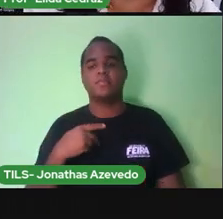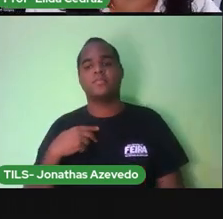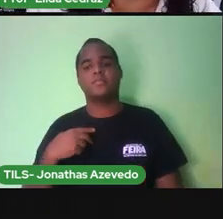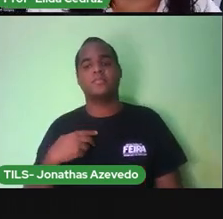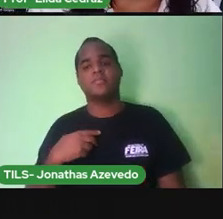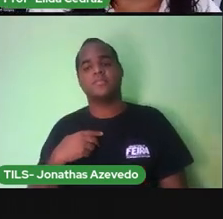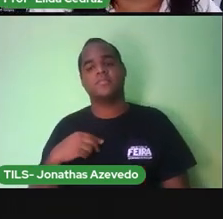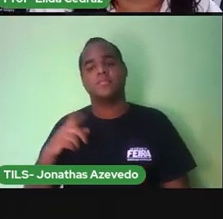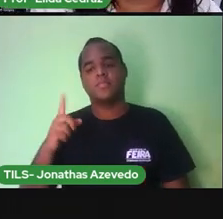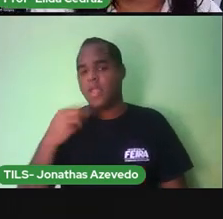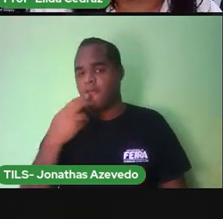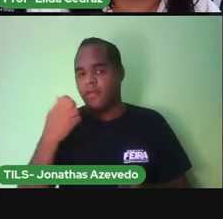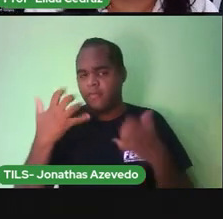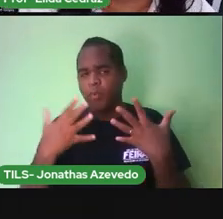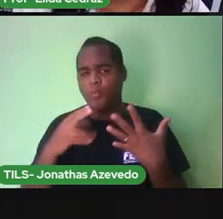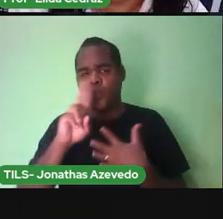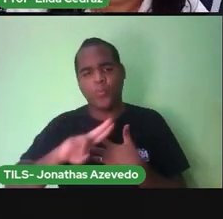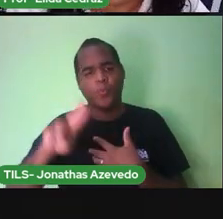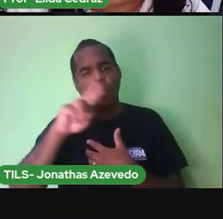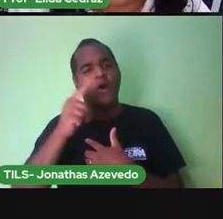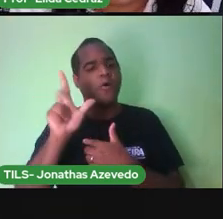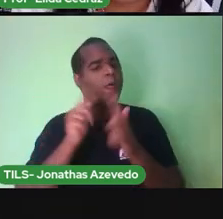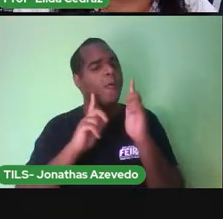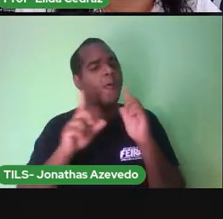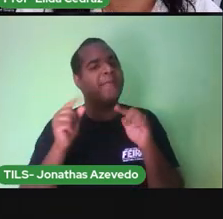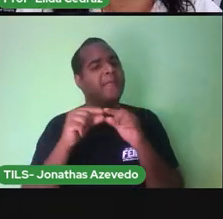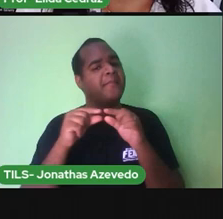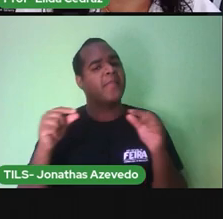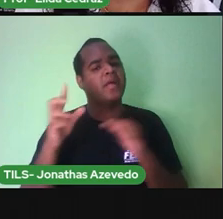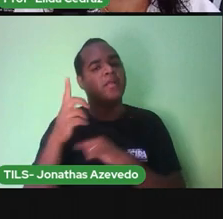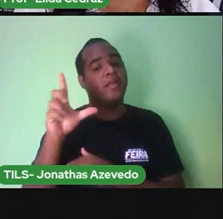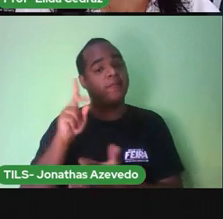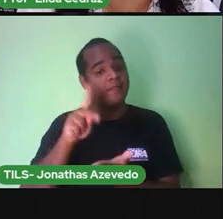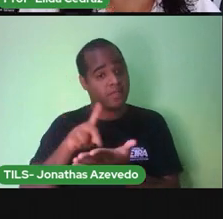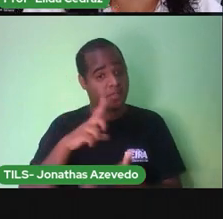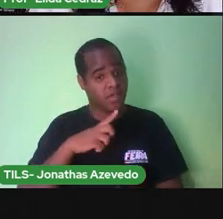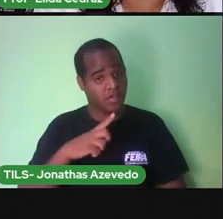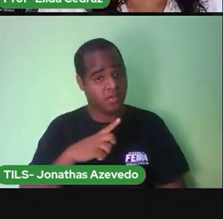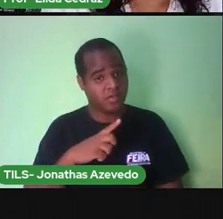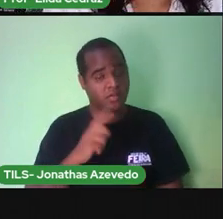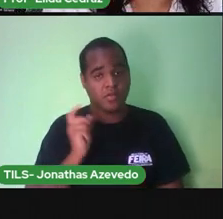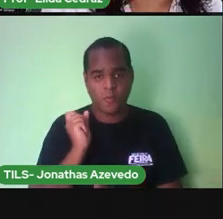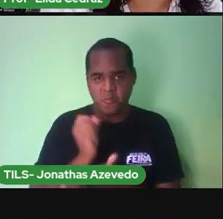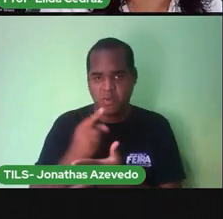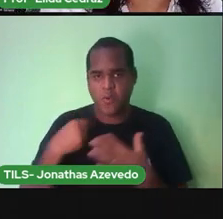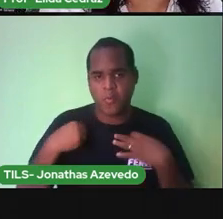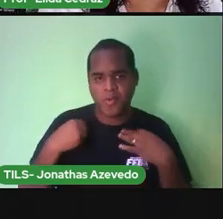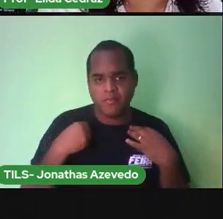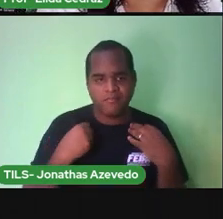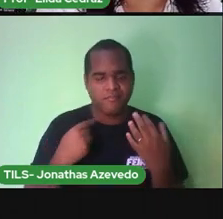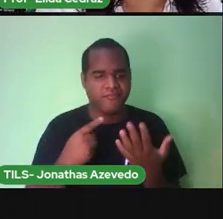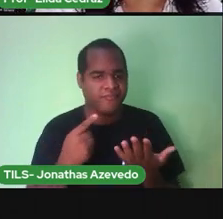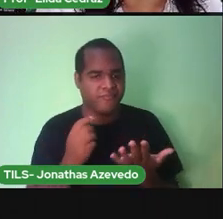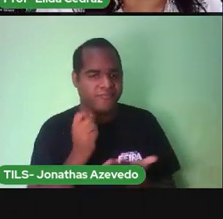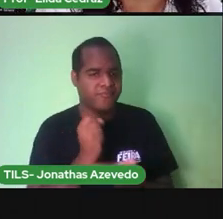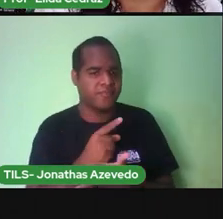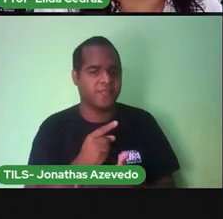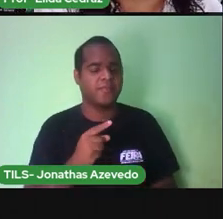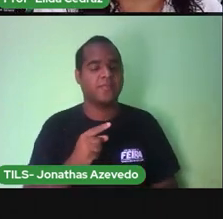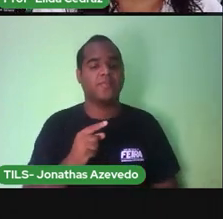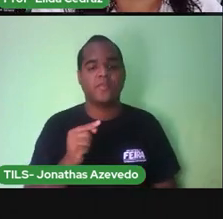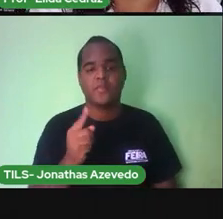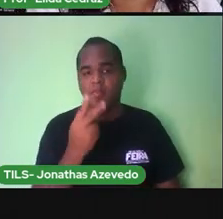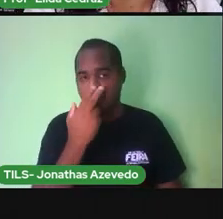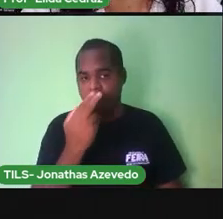uma outra Medida Para estar medindo Você não vai Comprar o tecido E botar Numa